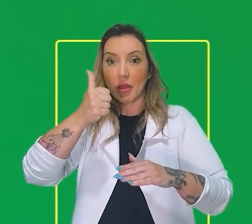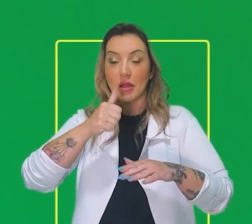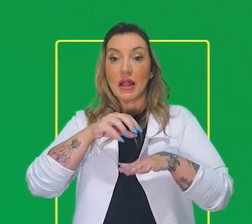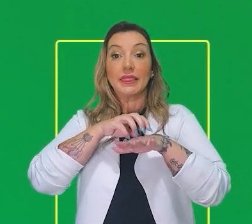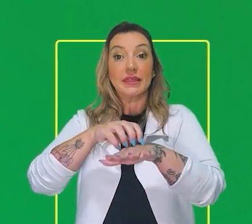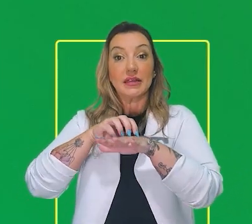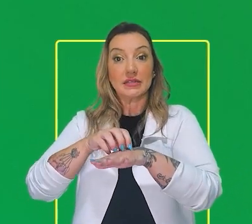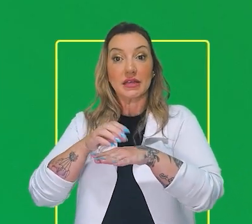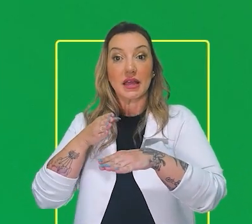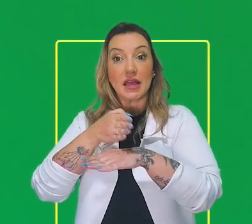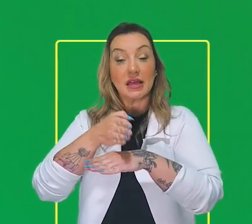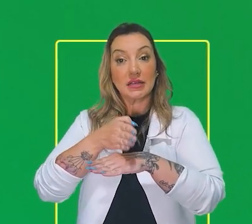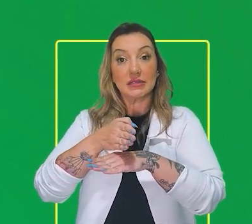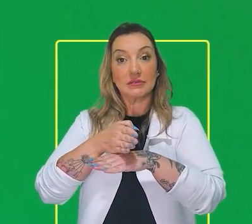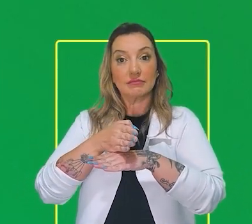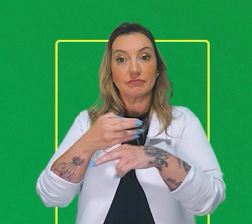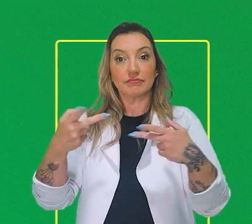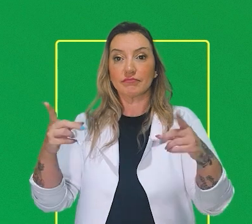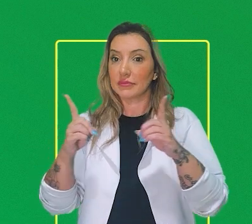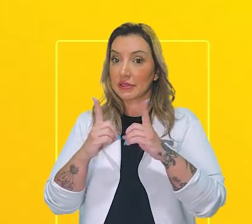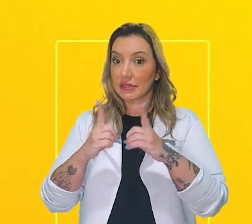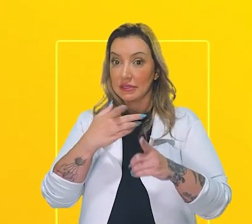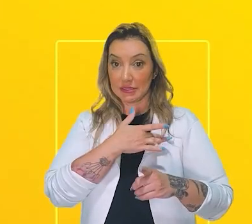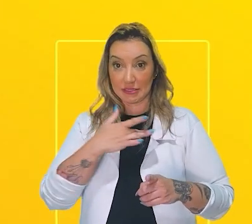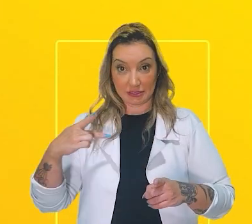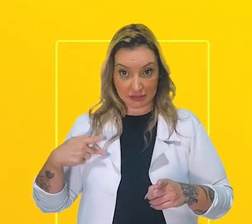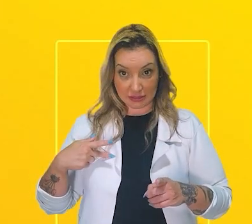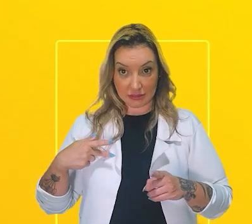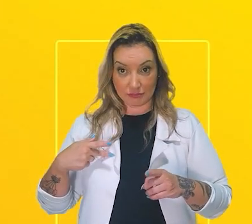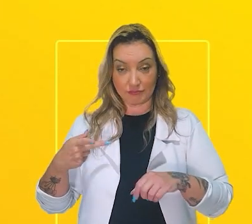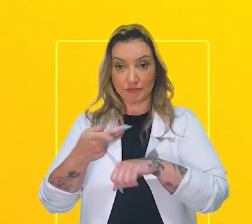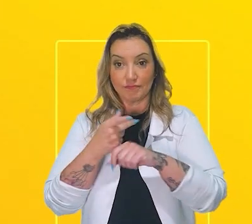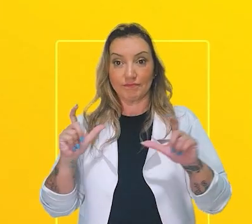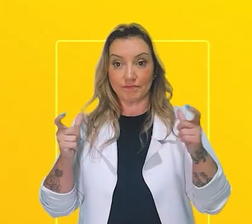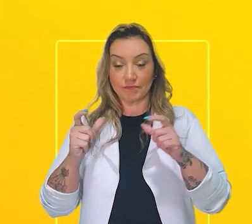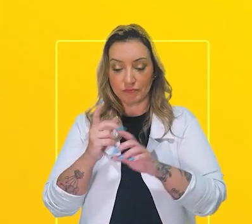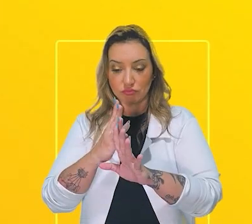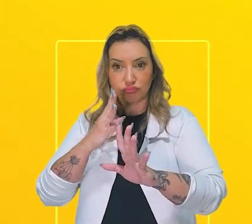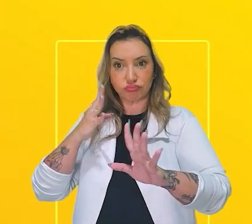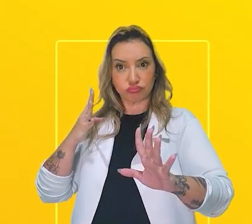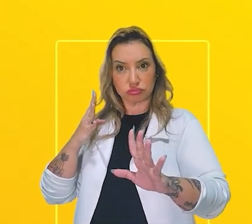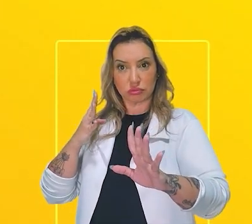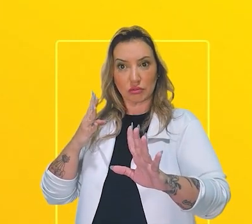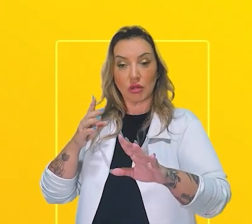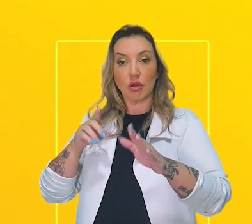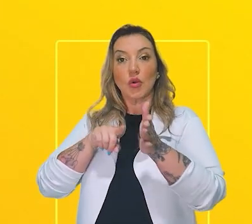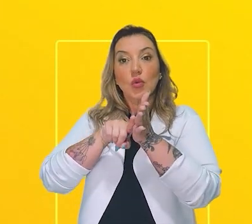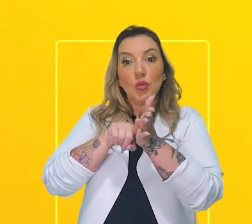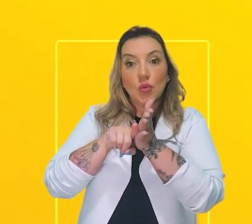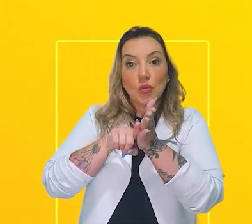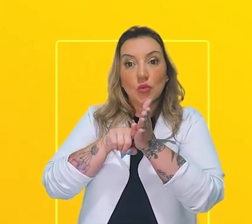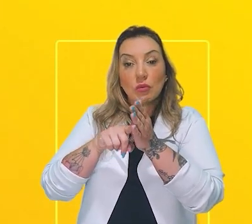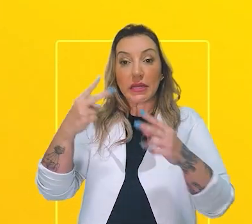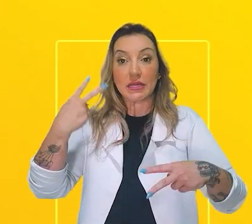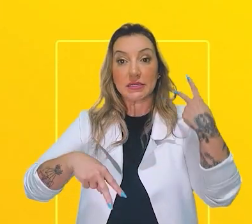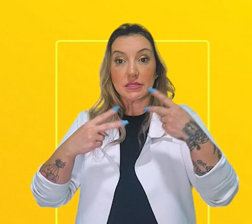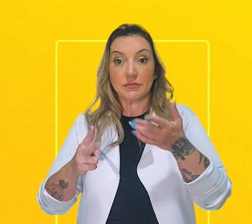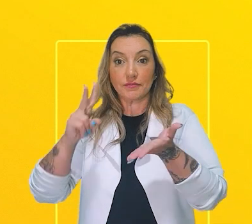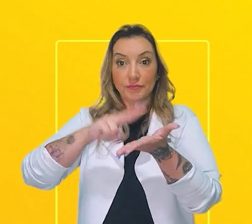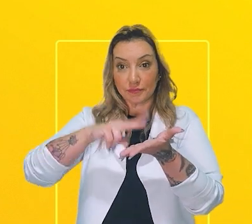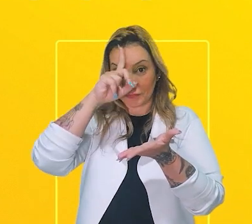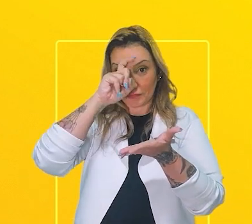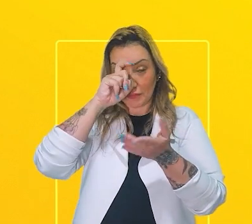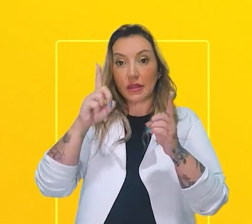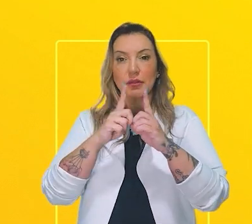melhoria do transporte e acesso aos serviços essenciais como saúde, na busca da redução das filas de espera de consultas, exames e internações e